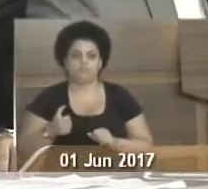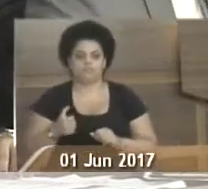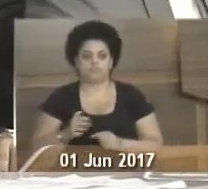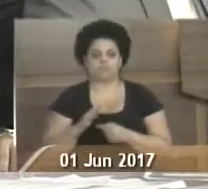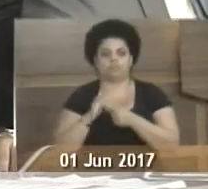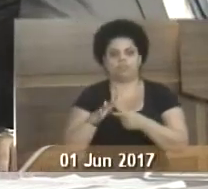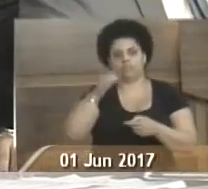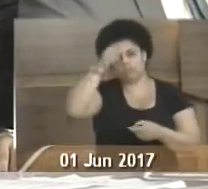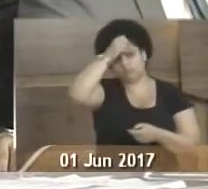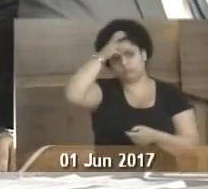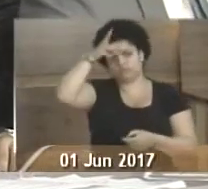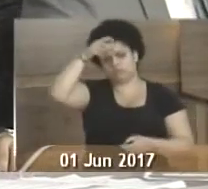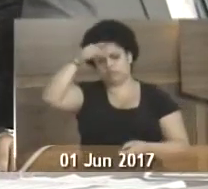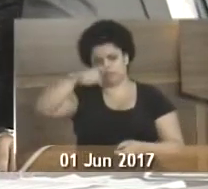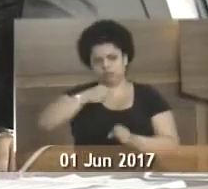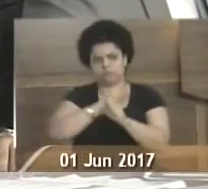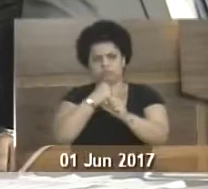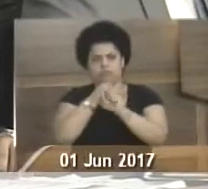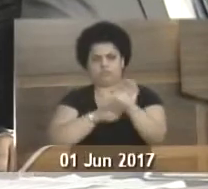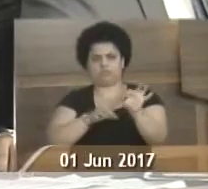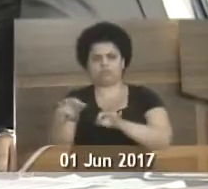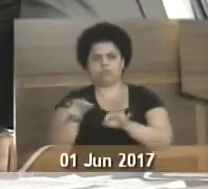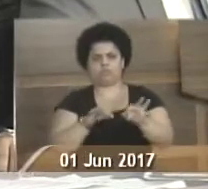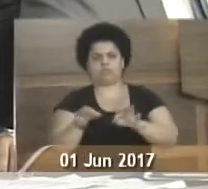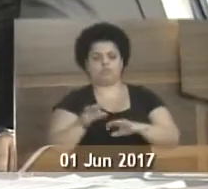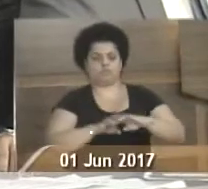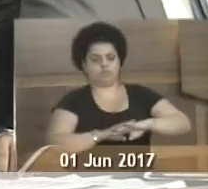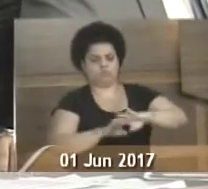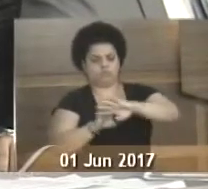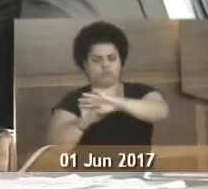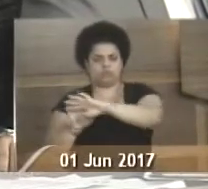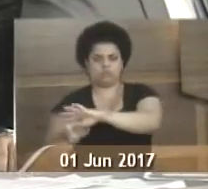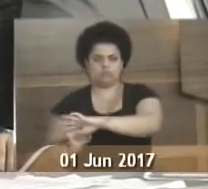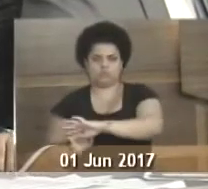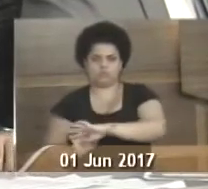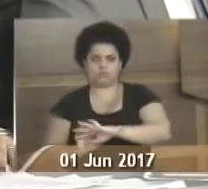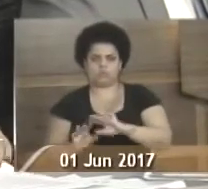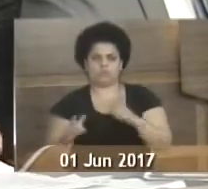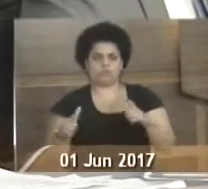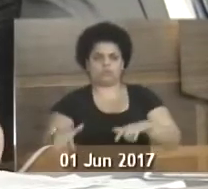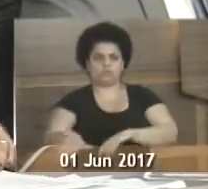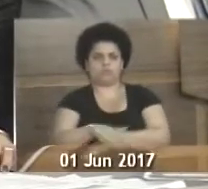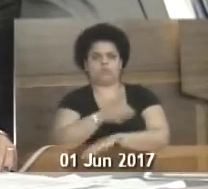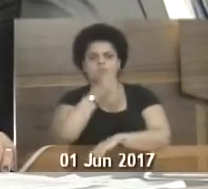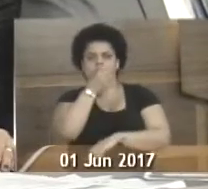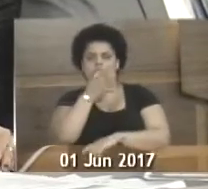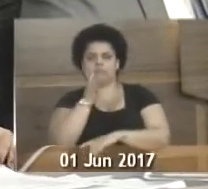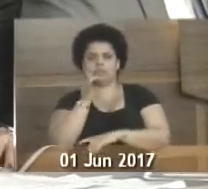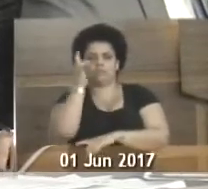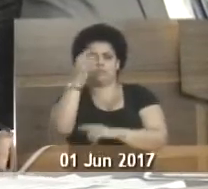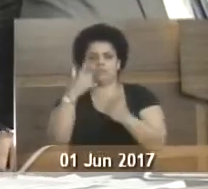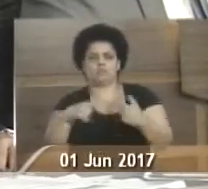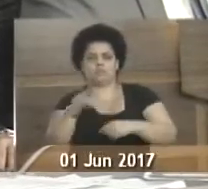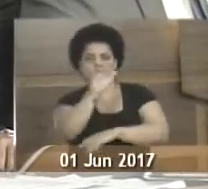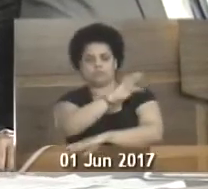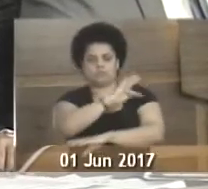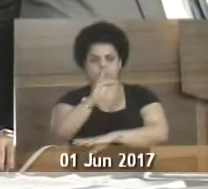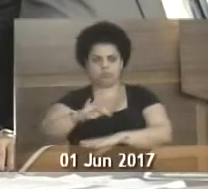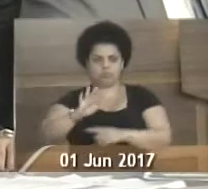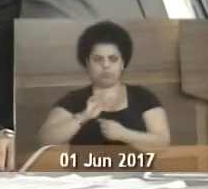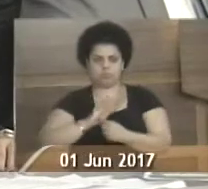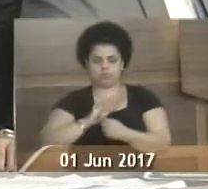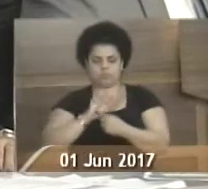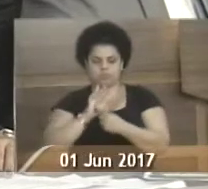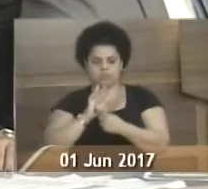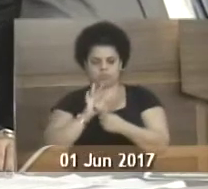Indicando ao prefeito municipal a reforma do CEMEI, Sérgio Lousada Tavares, na Rua Boa Esperança, no bairro Frade. Indicação